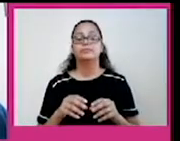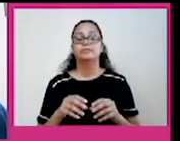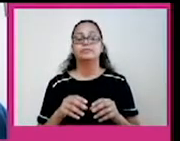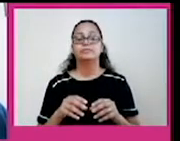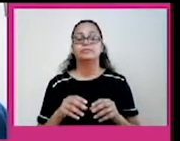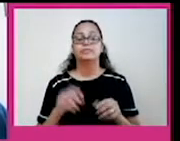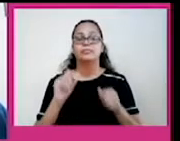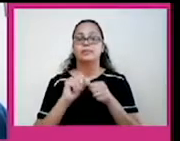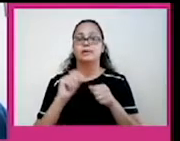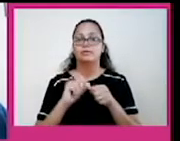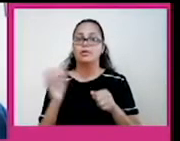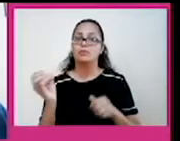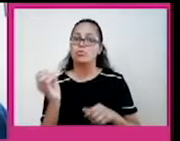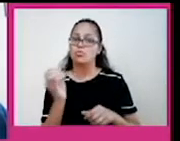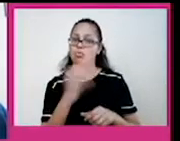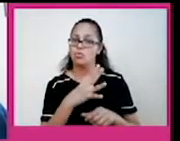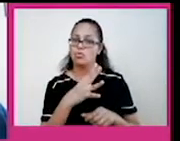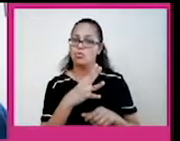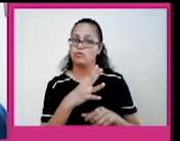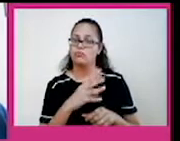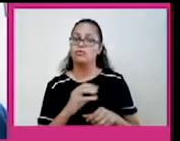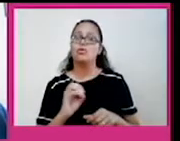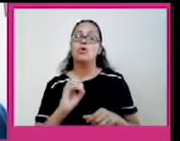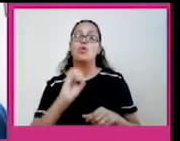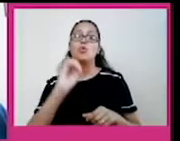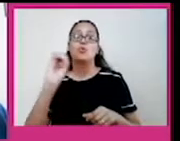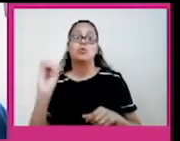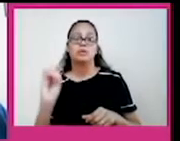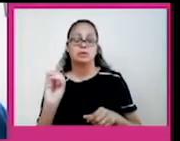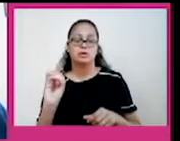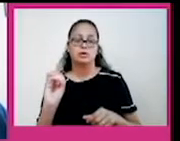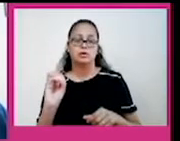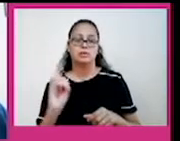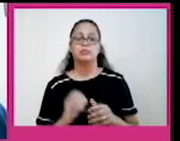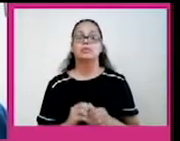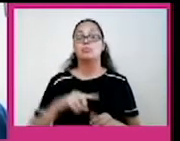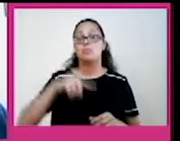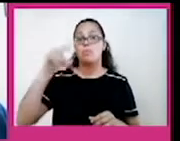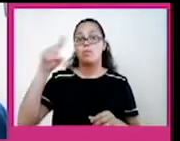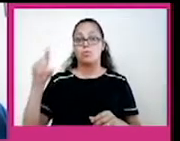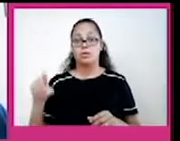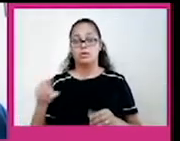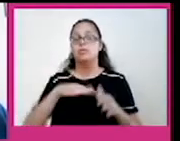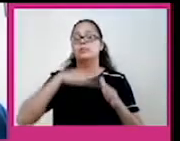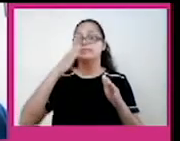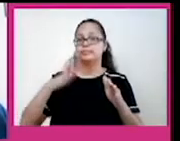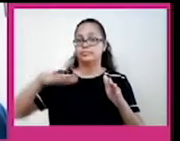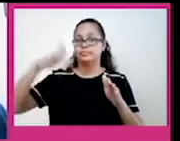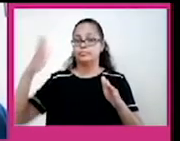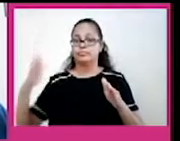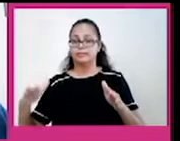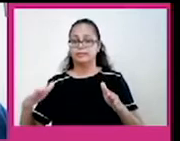formando um novo fundo de oceano. Ocorre principalmente nas áreas de cadeias montanhosas submarinas, originando as cadeias